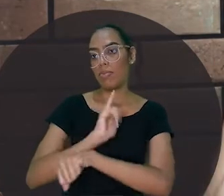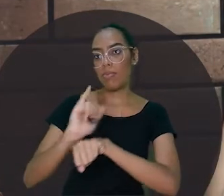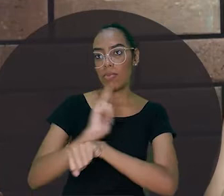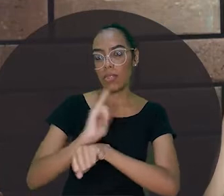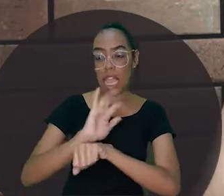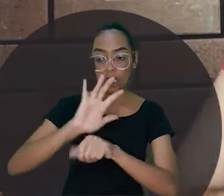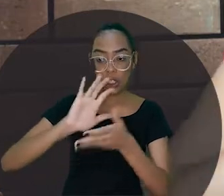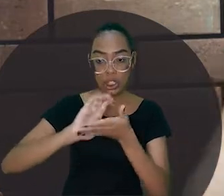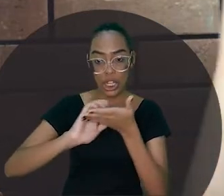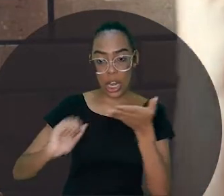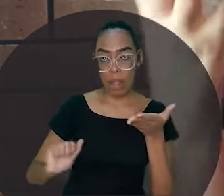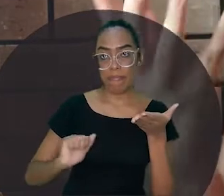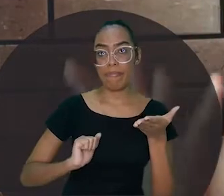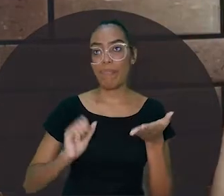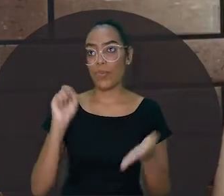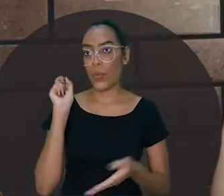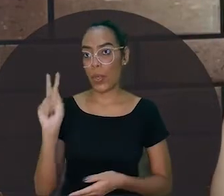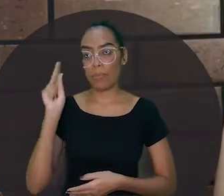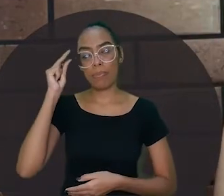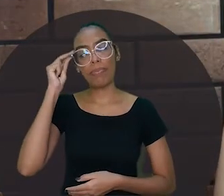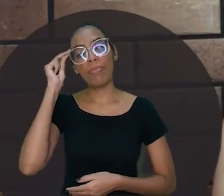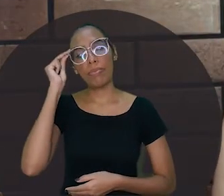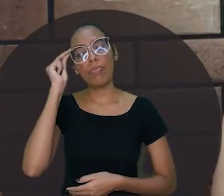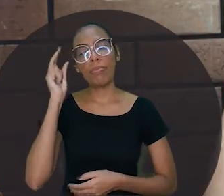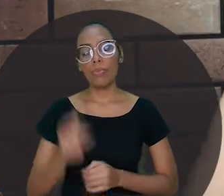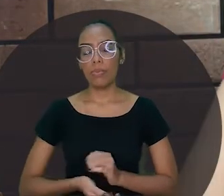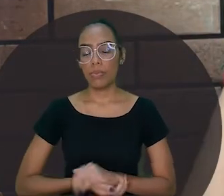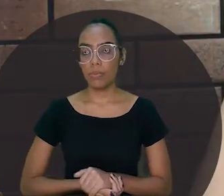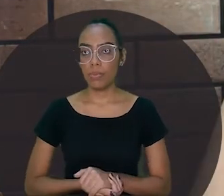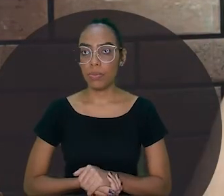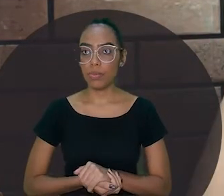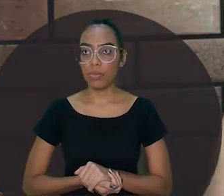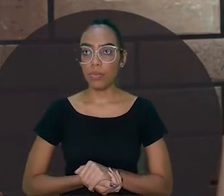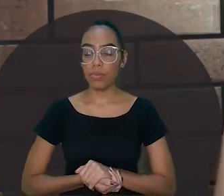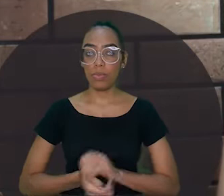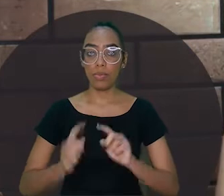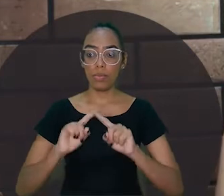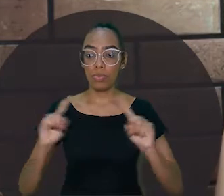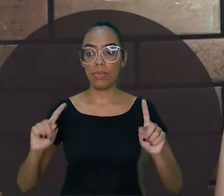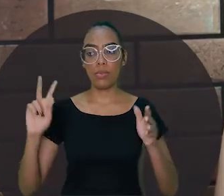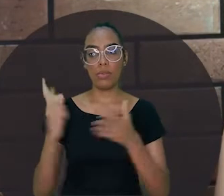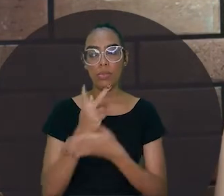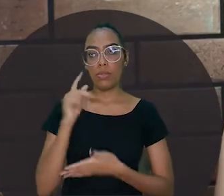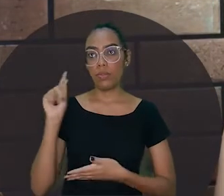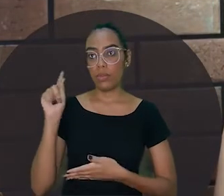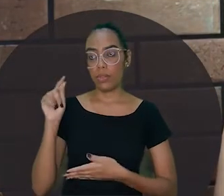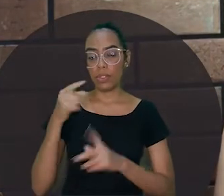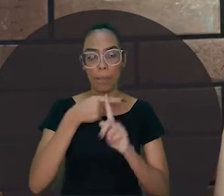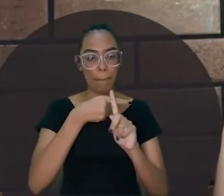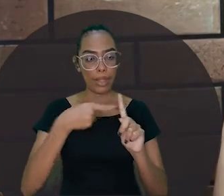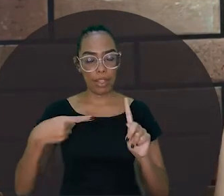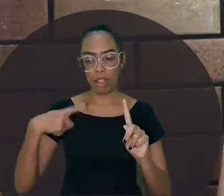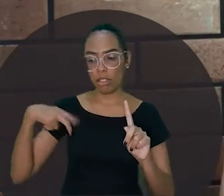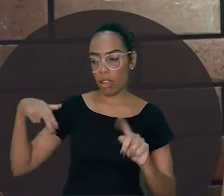abrir o coco e tirar a noite. Então, sai? E foi. Só, gente, que no meio do caminho,